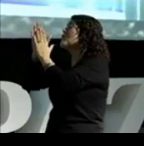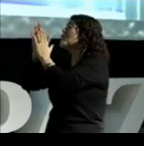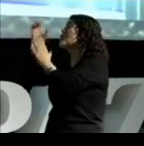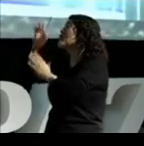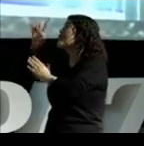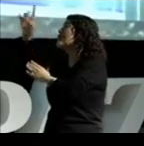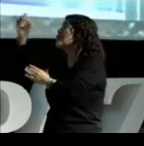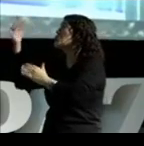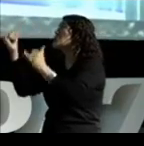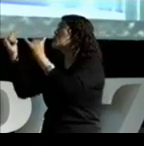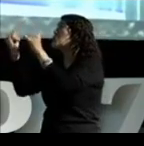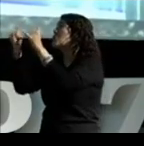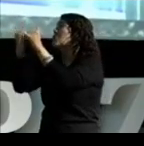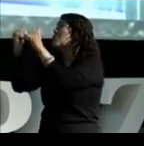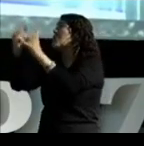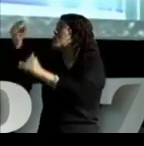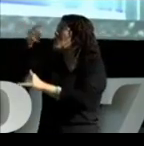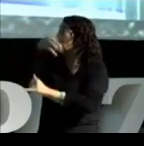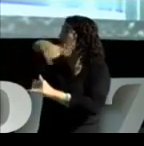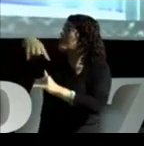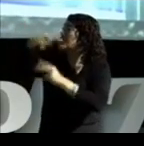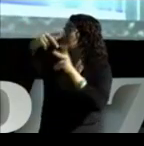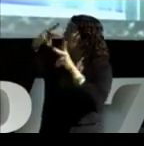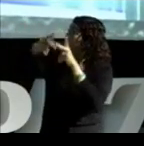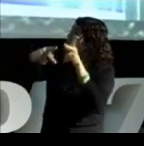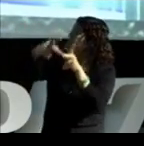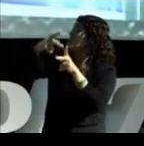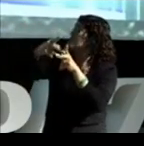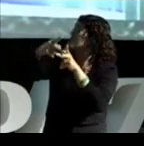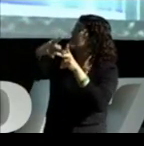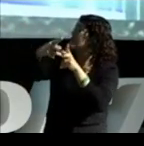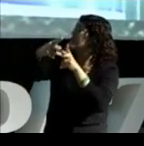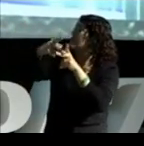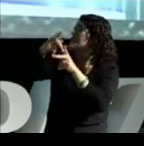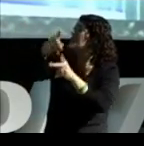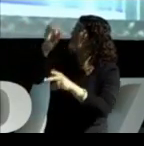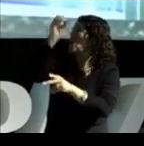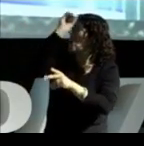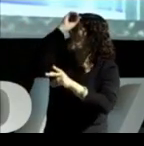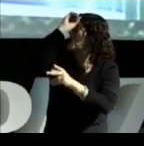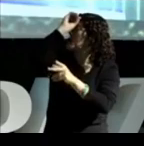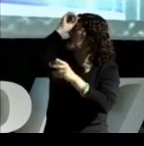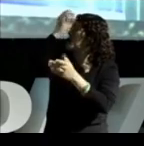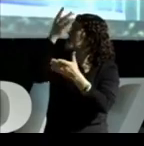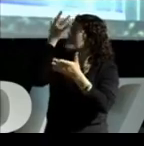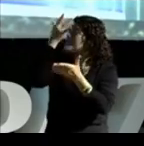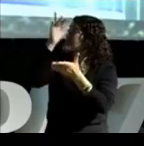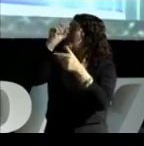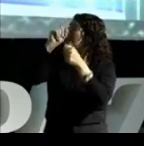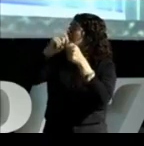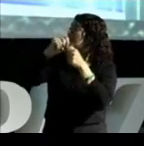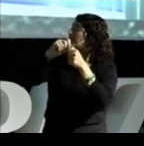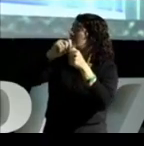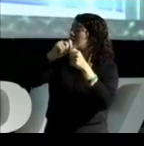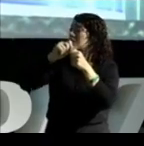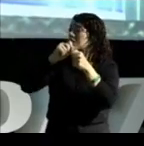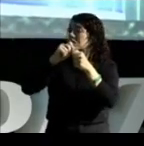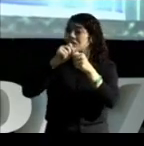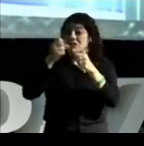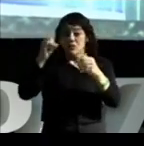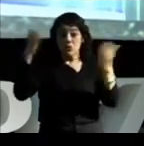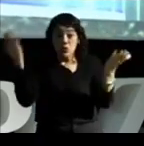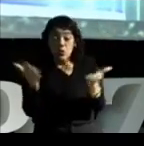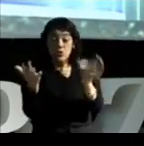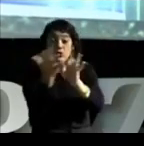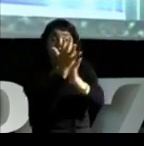E se Cristo estivesse hoje aqui e partisse, sabe o que ele diria? Pai, perdoai